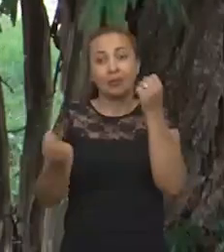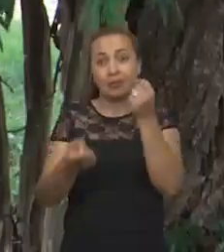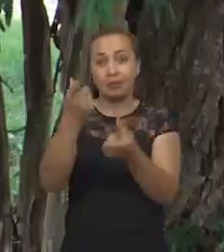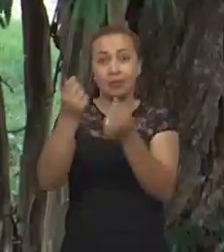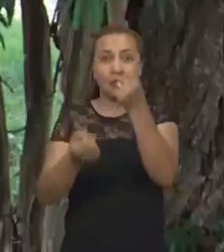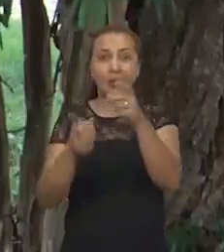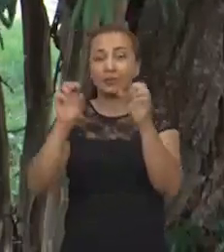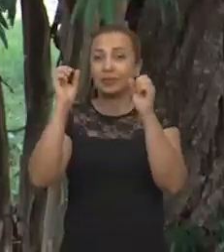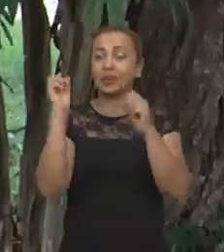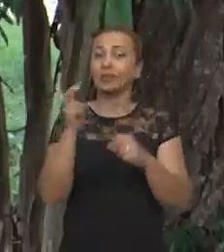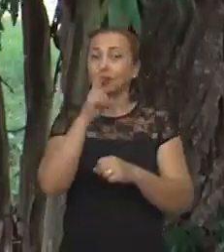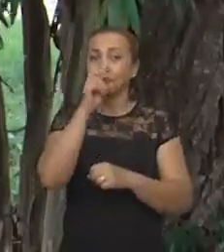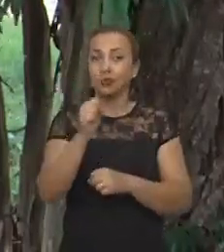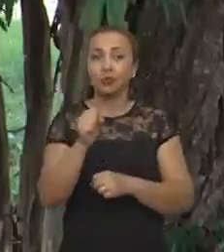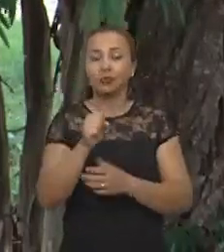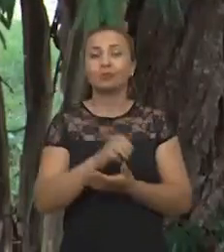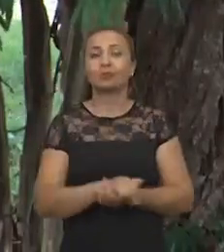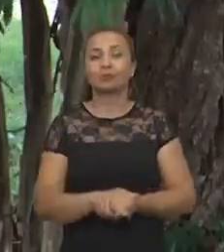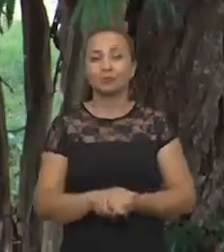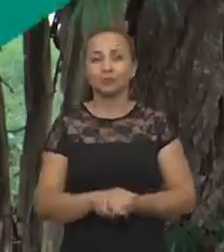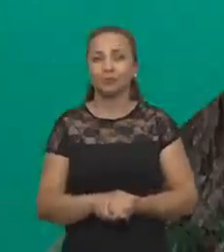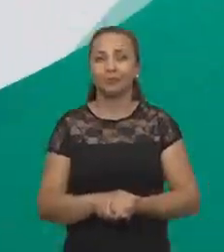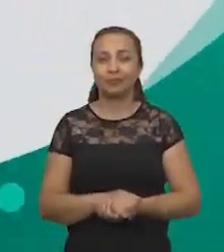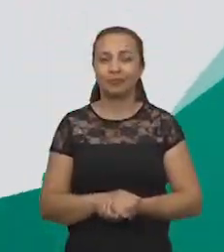ou que estão ameaçadas de extinção.